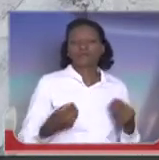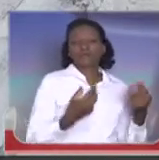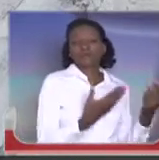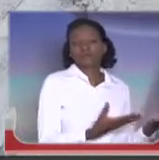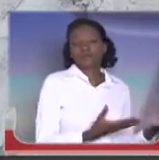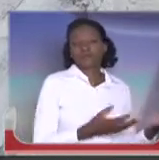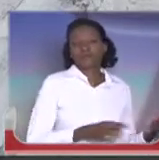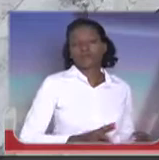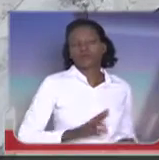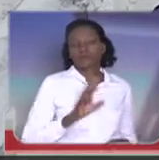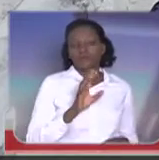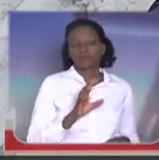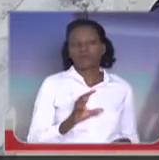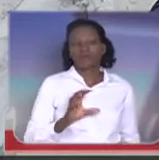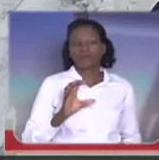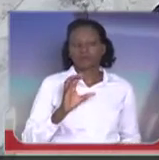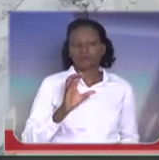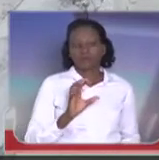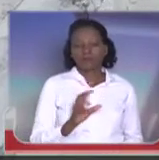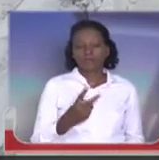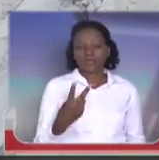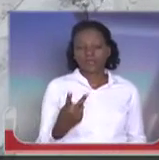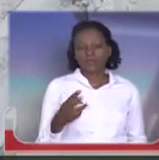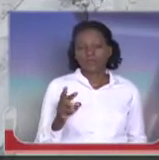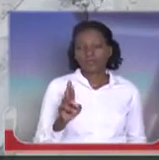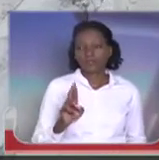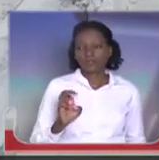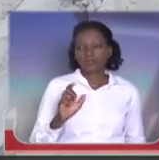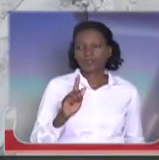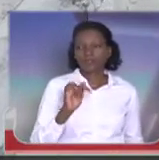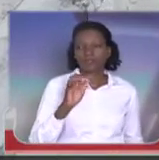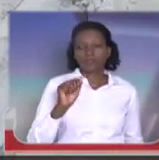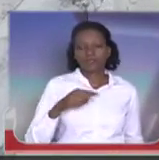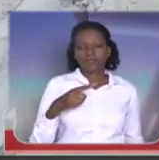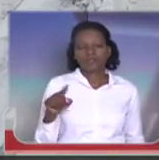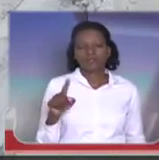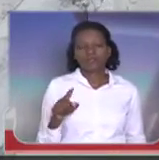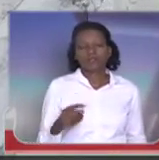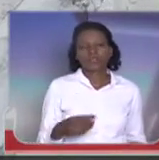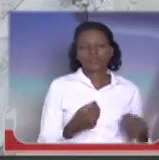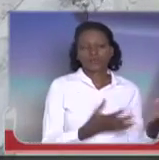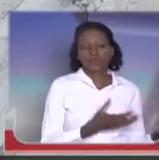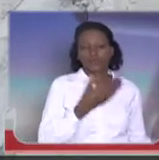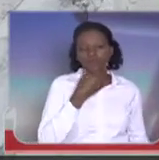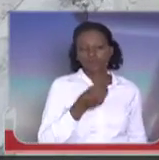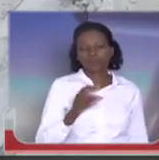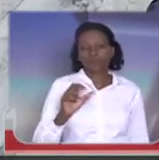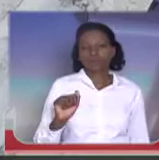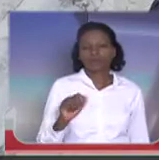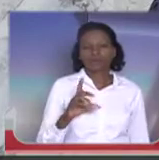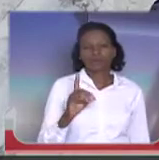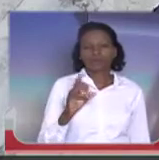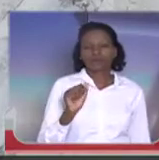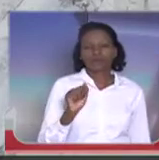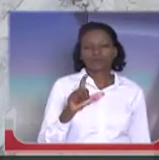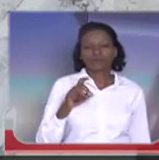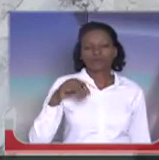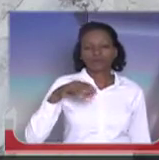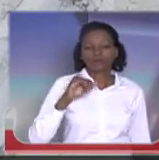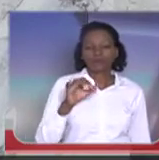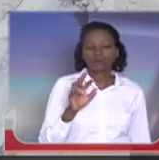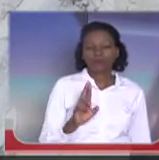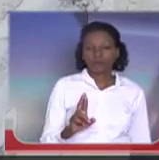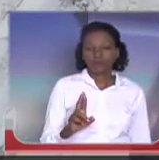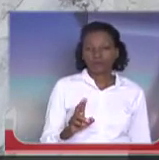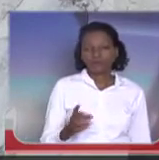comando da 2ª Região Militar para o general de divisão Adalmir Manuel Domingos. Então, eu quero aqui, publicamente, em